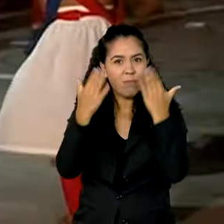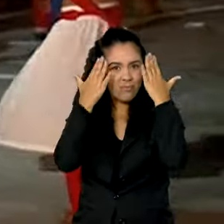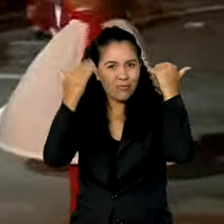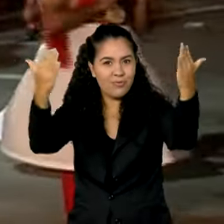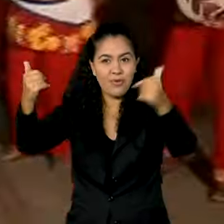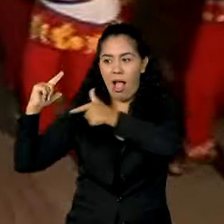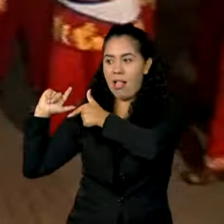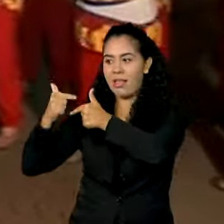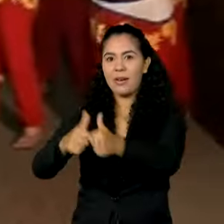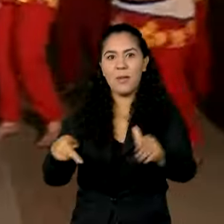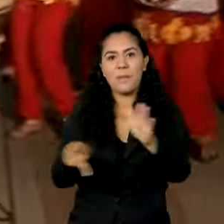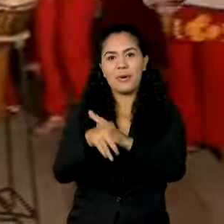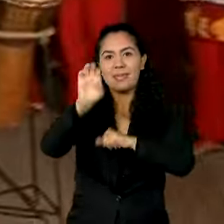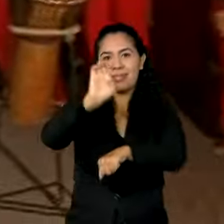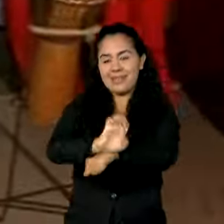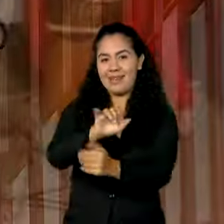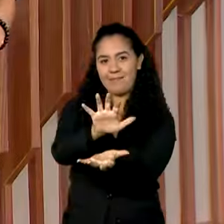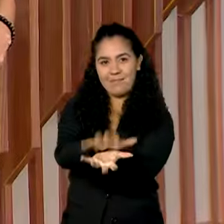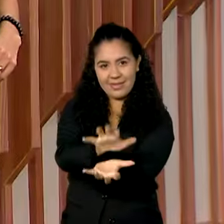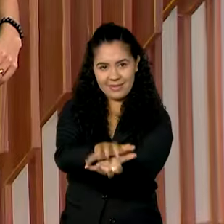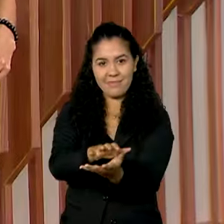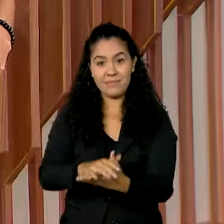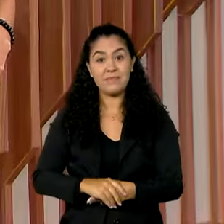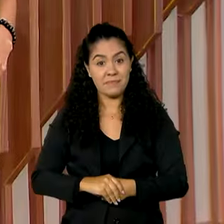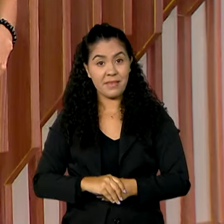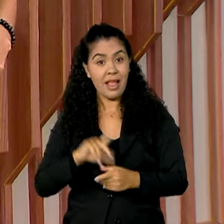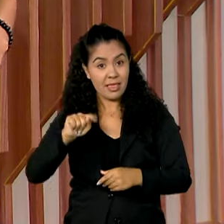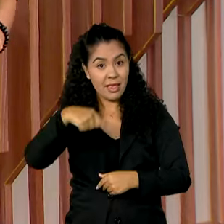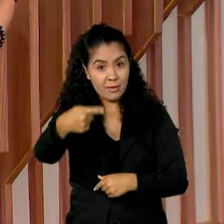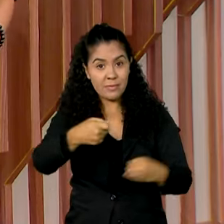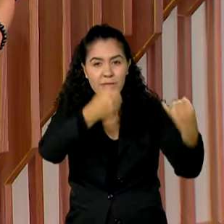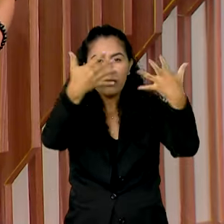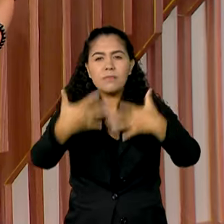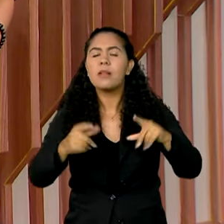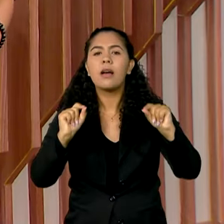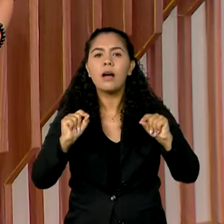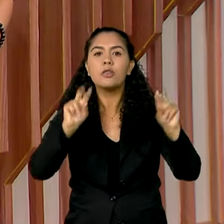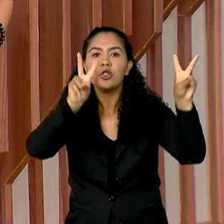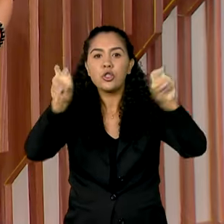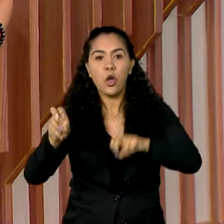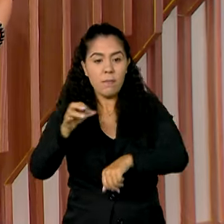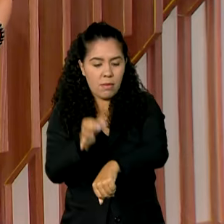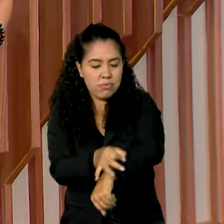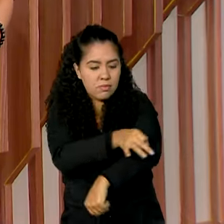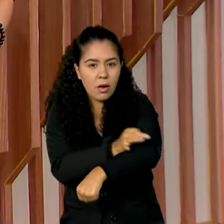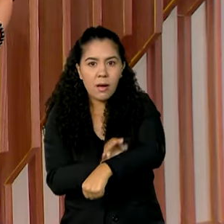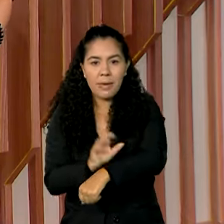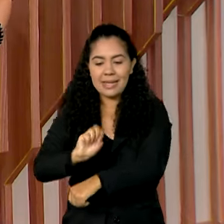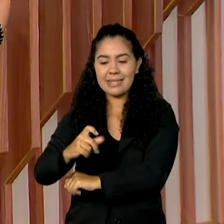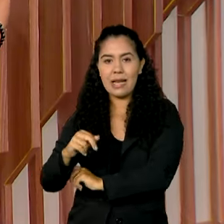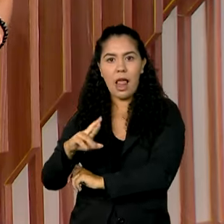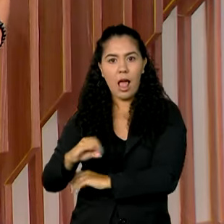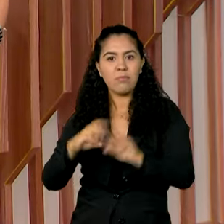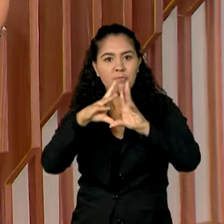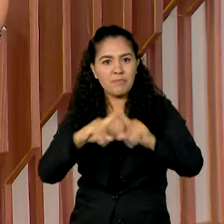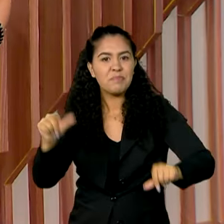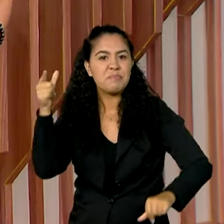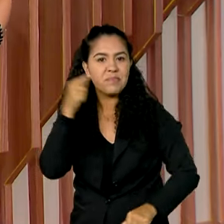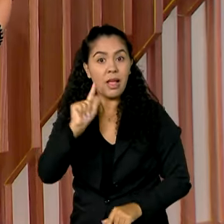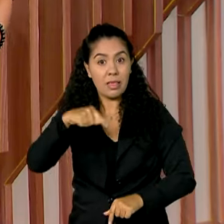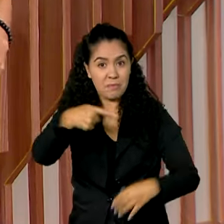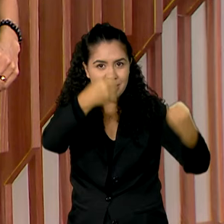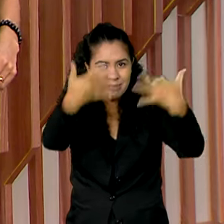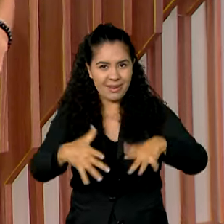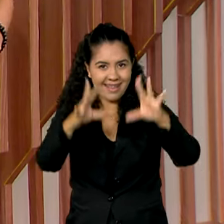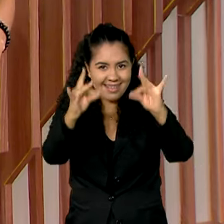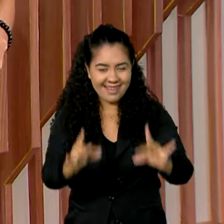tradicionais do estado de Pernambuco. E o Brasil volta a ter o certificado de país livre do sarampo. A gente mostra os